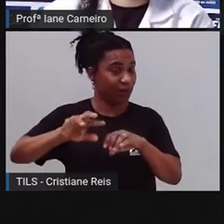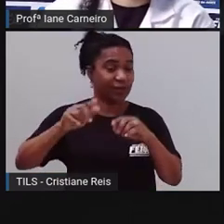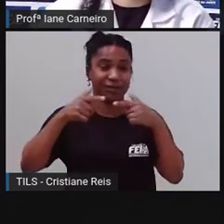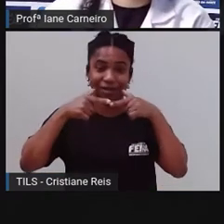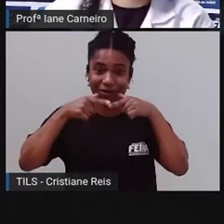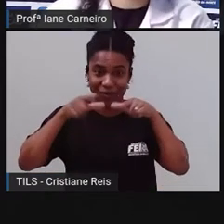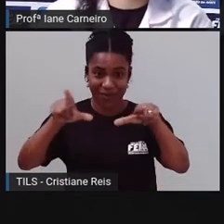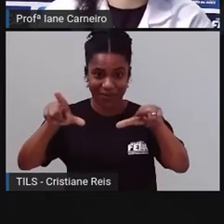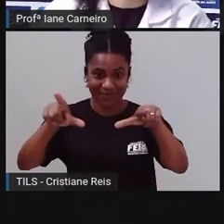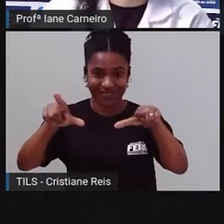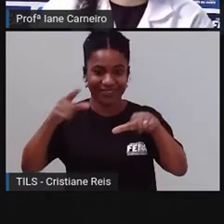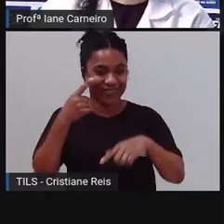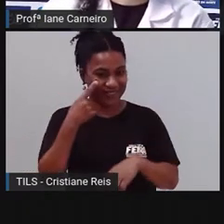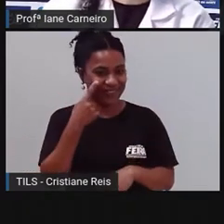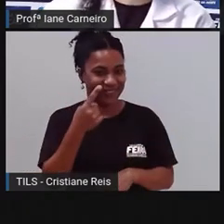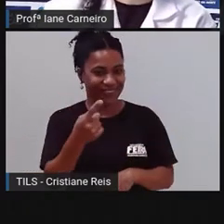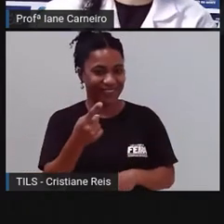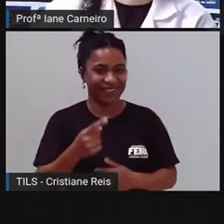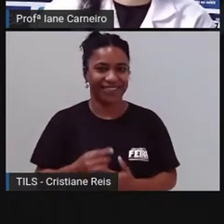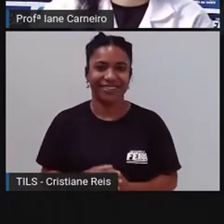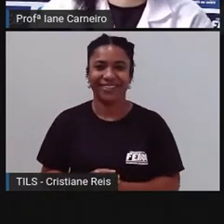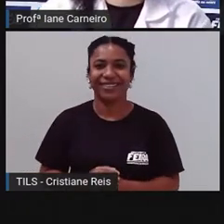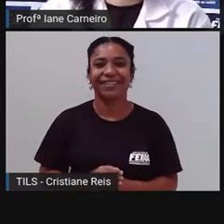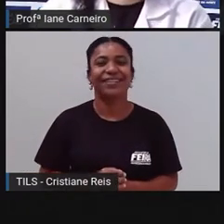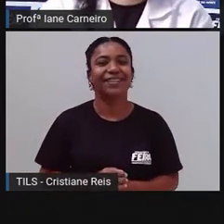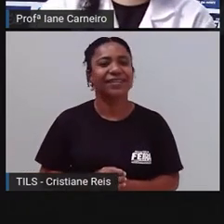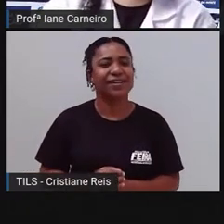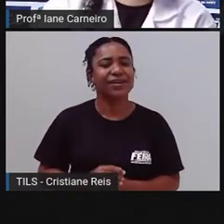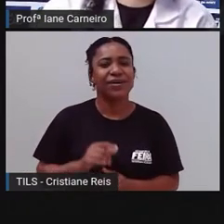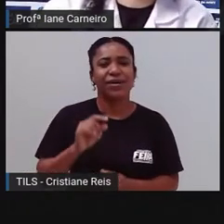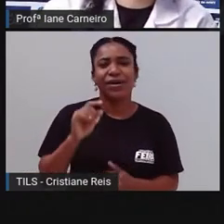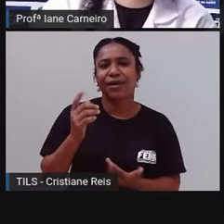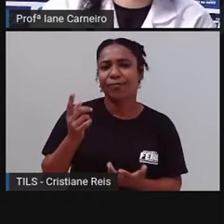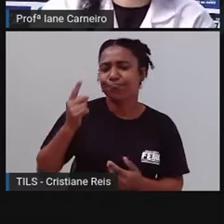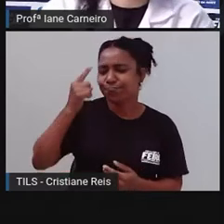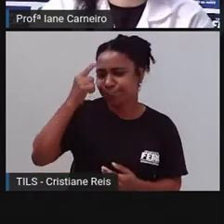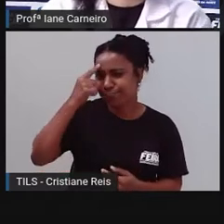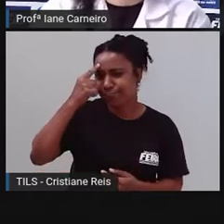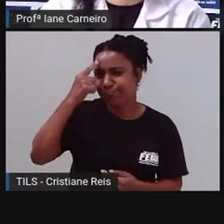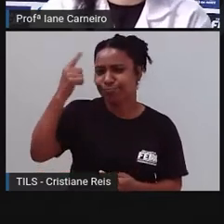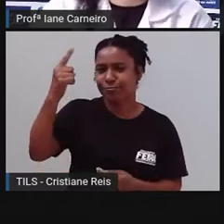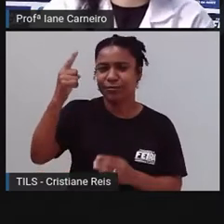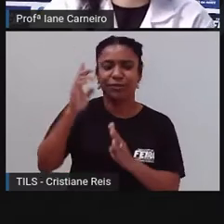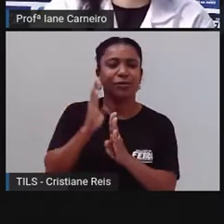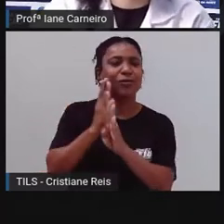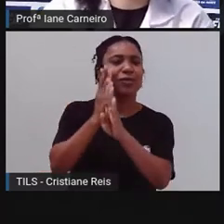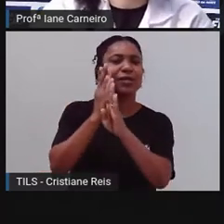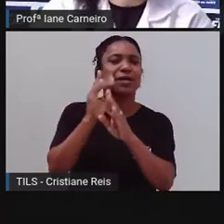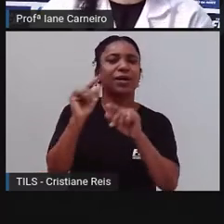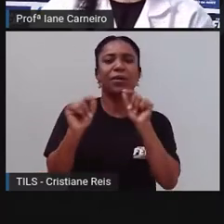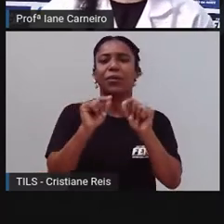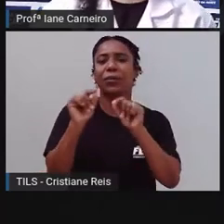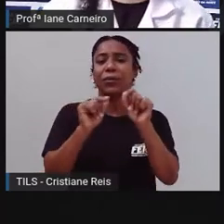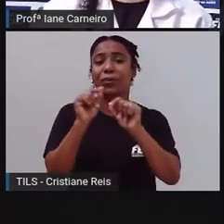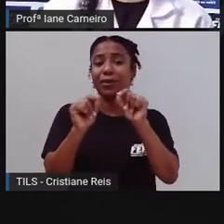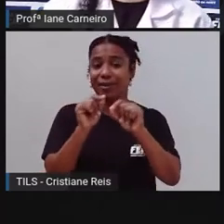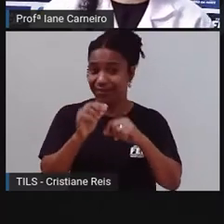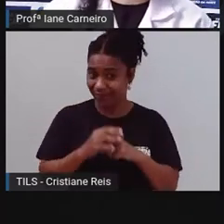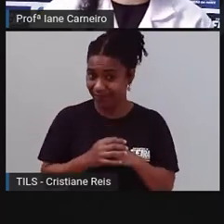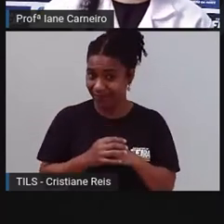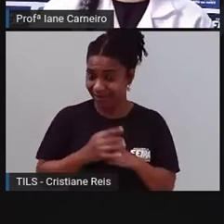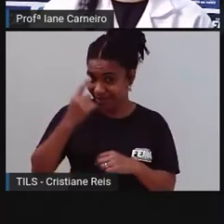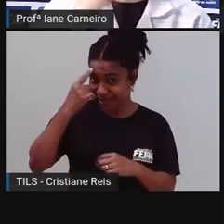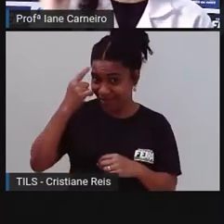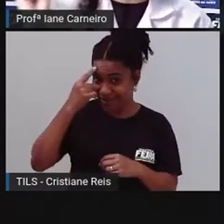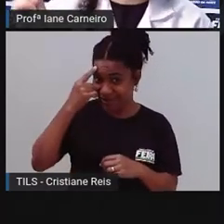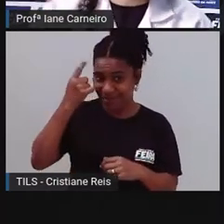Deixa a Pró passar aqui o slide, ó. Quem aí se lembra o que são adivinhas, né? Nas aulas anteriores, a Pró apresentou para